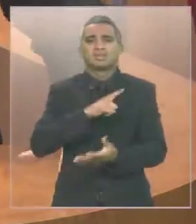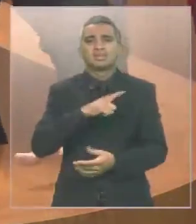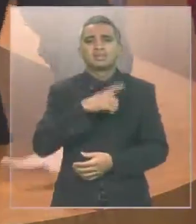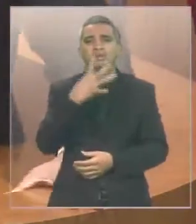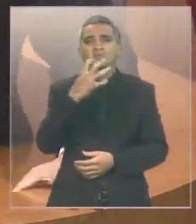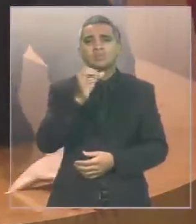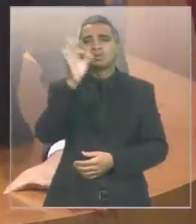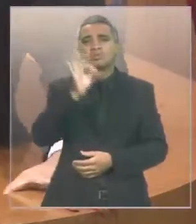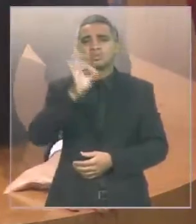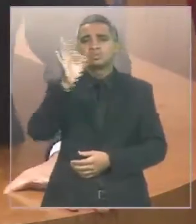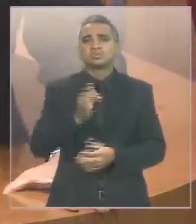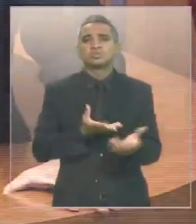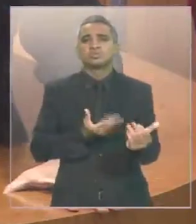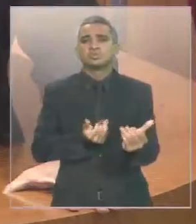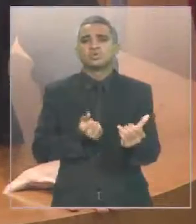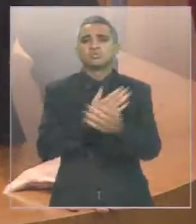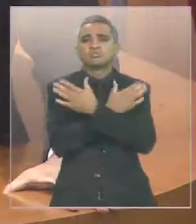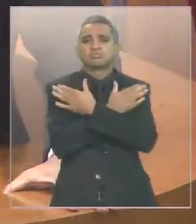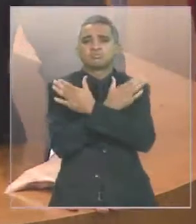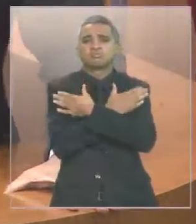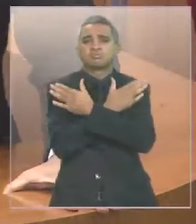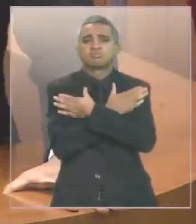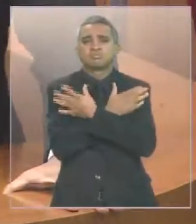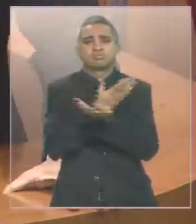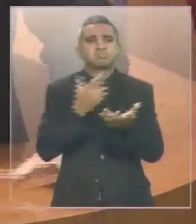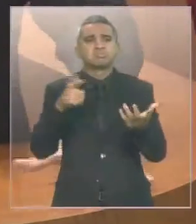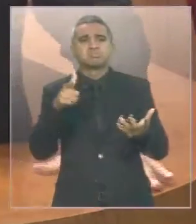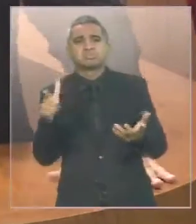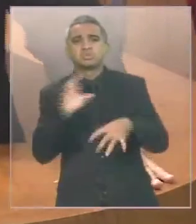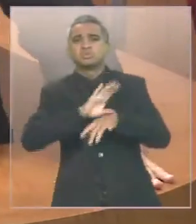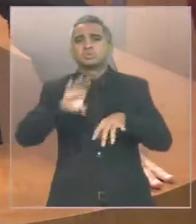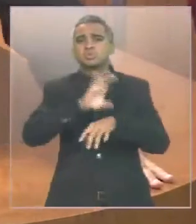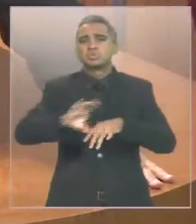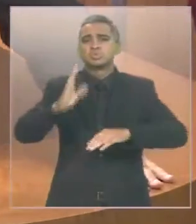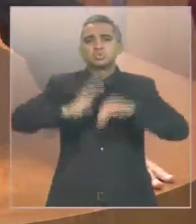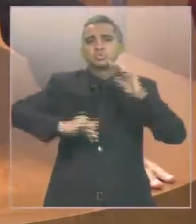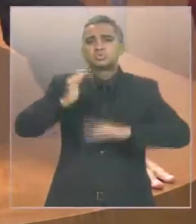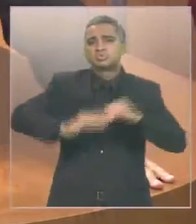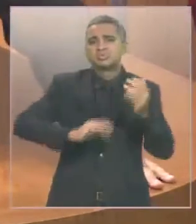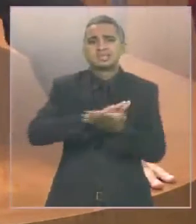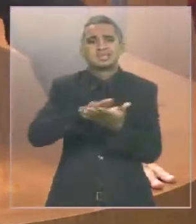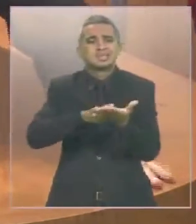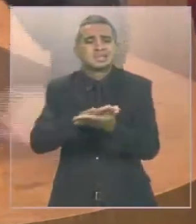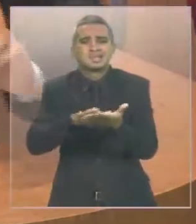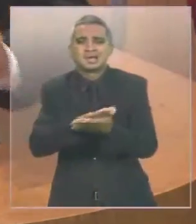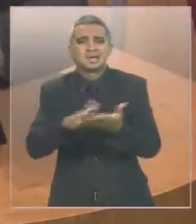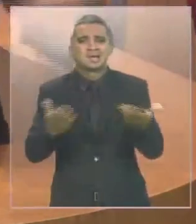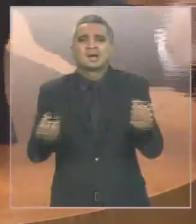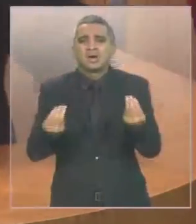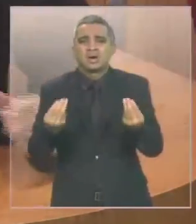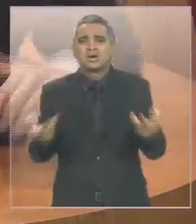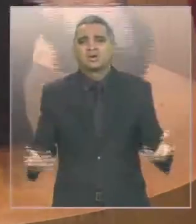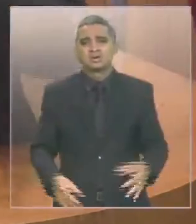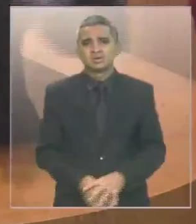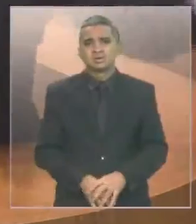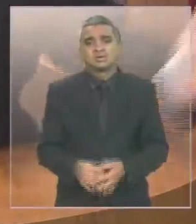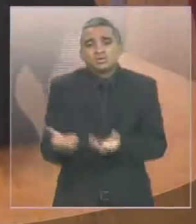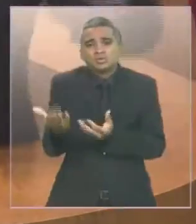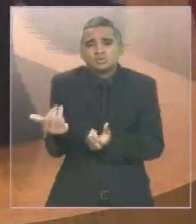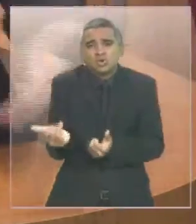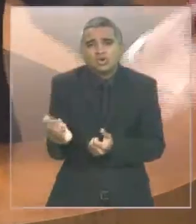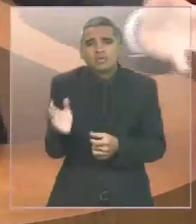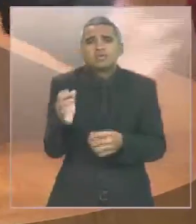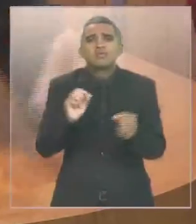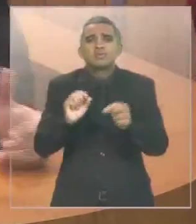de Bacabal desempregados sem perspectiva sem curso de qualificação a juventude de Bacabal perdeu a